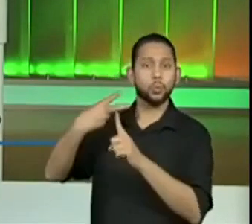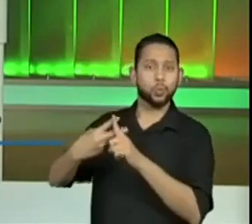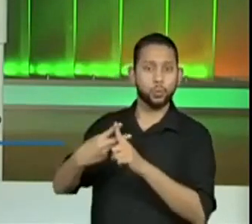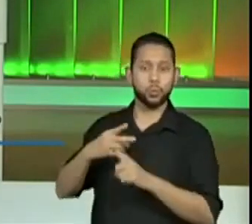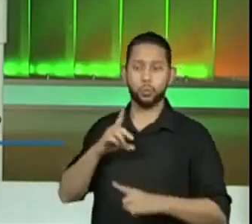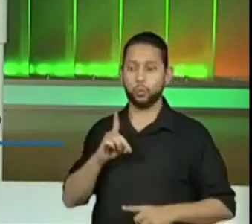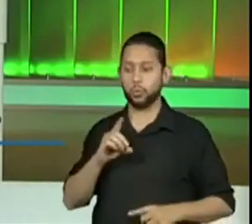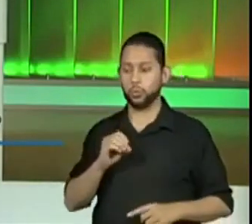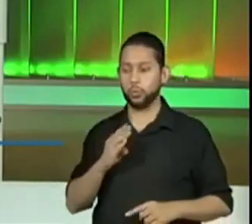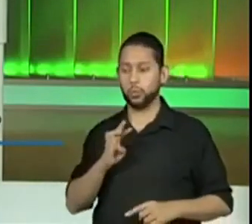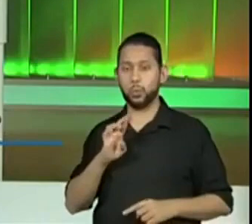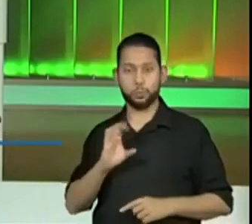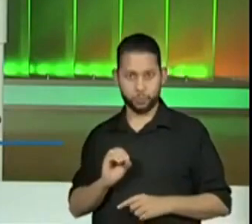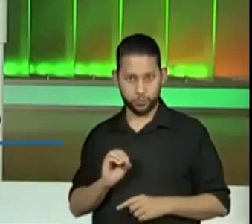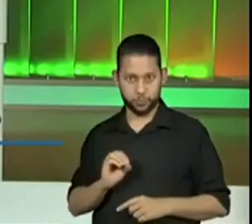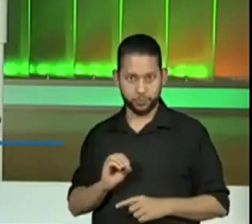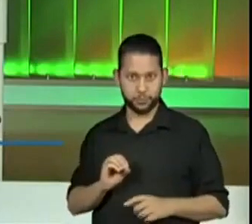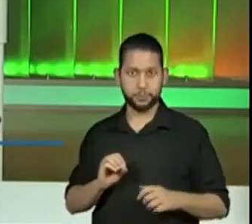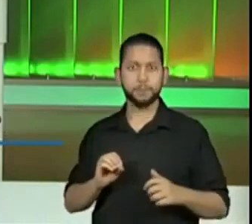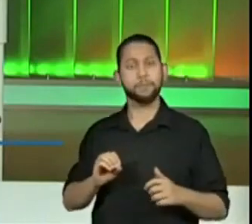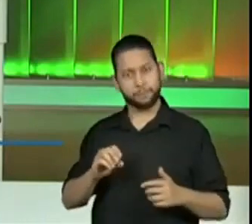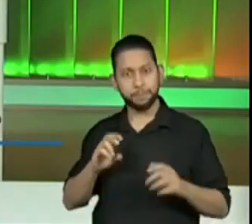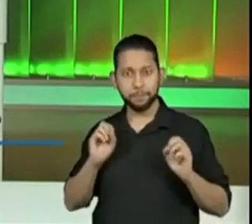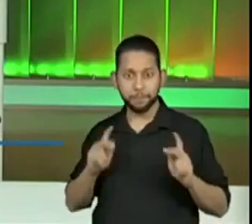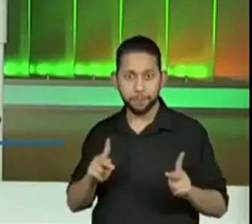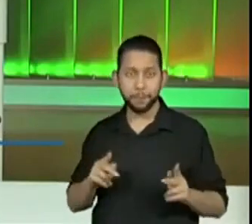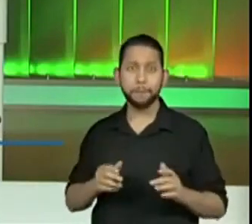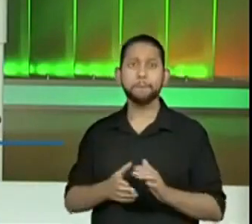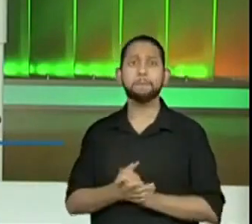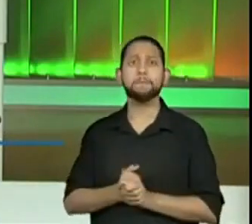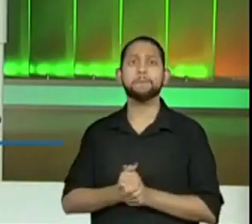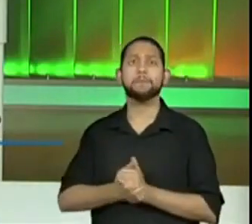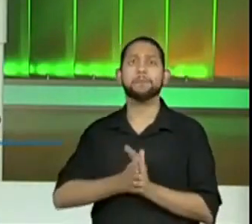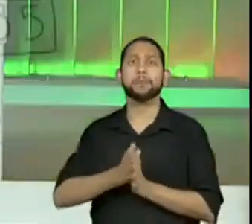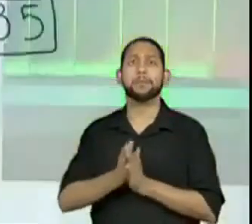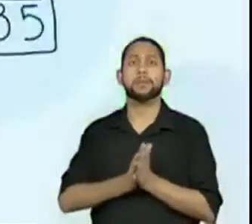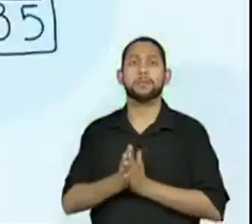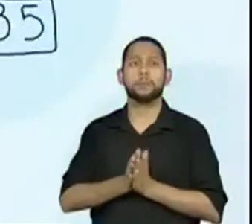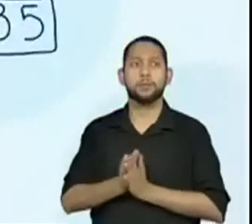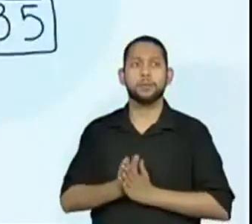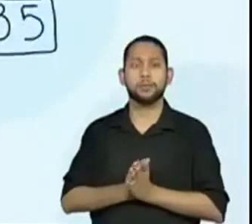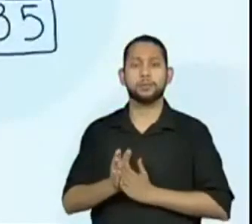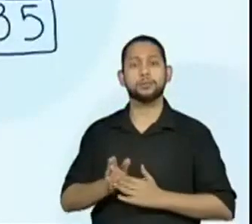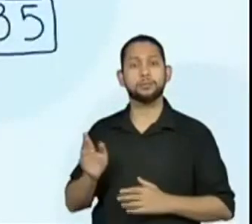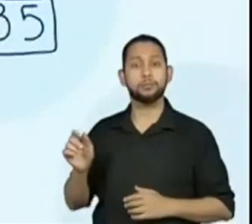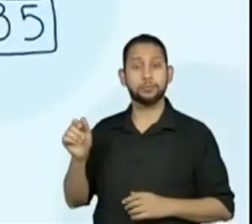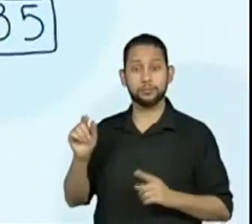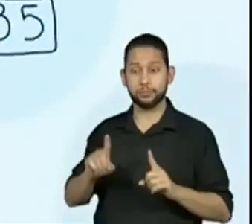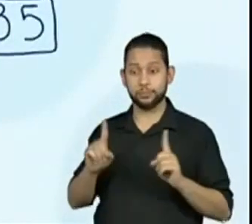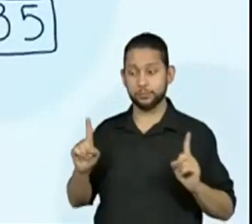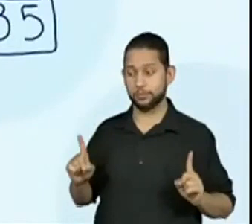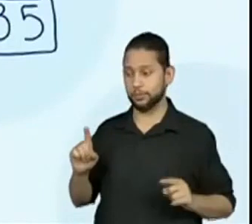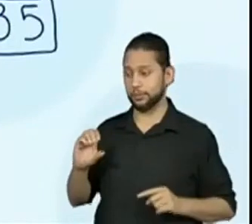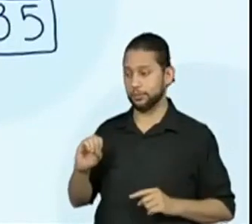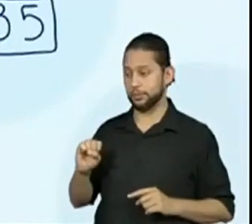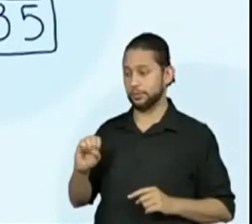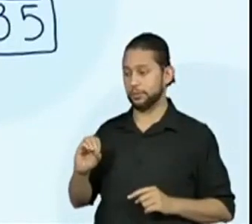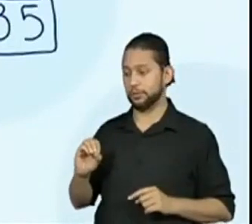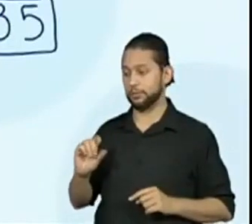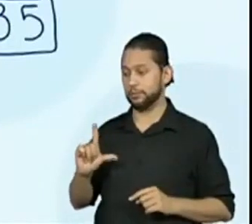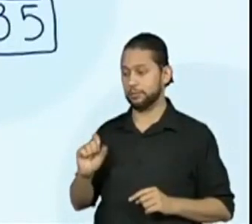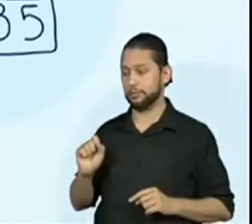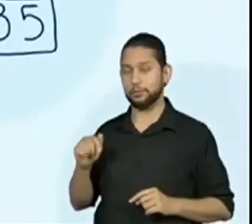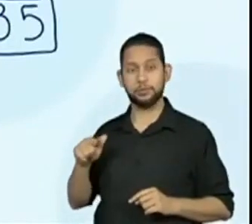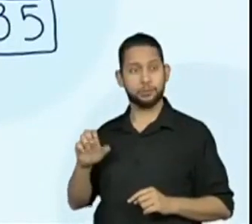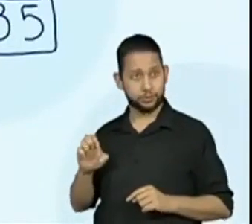dobro, né? Então, essas duas vezes significam o dobro, tá? Então, vamos lá. A Solange, ela vai receber duas partes